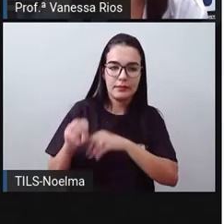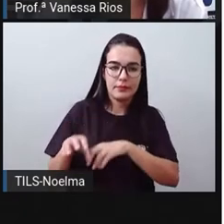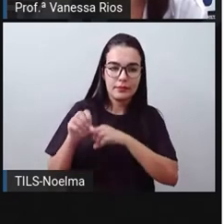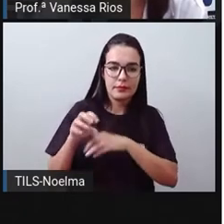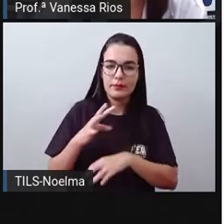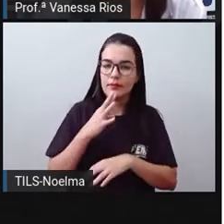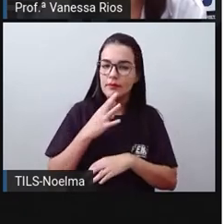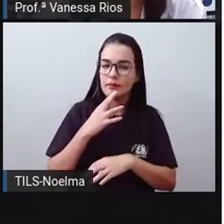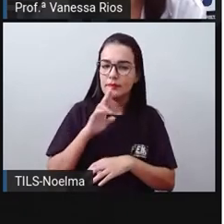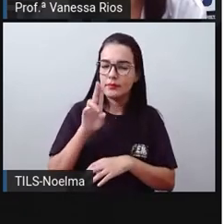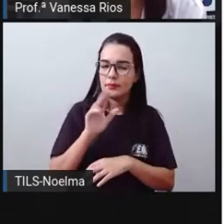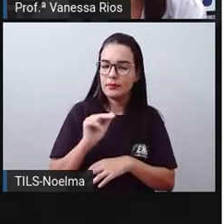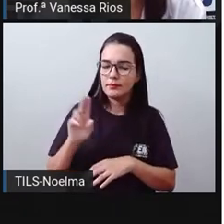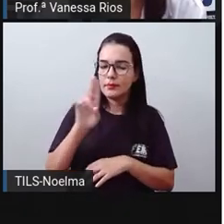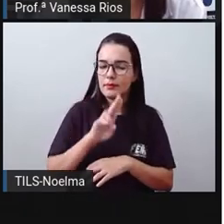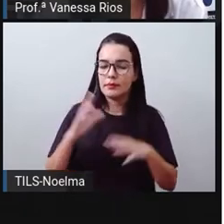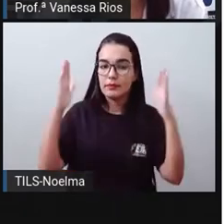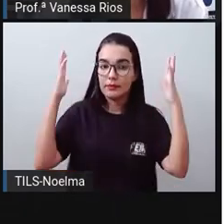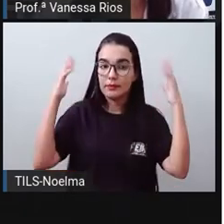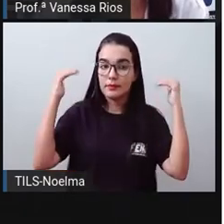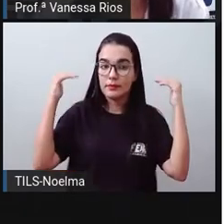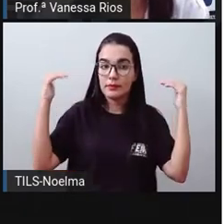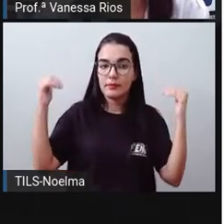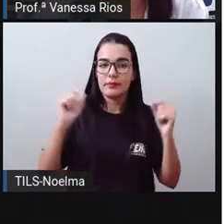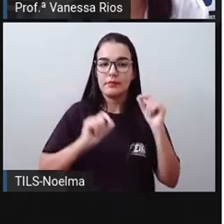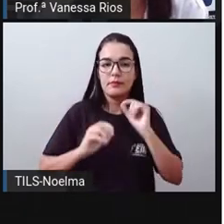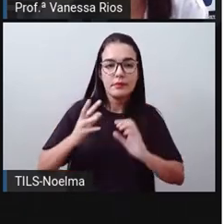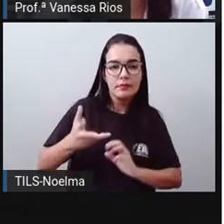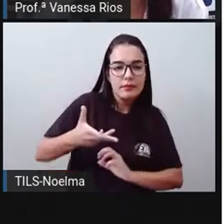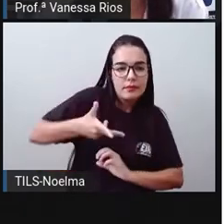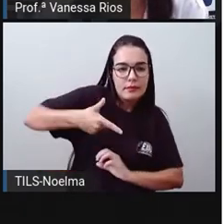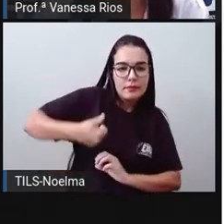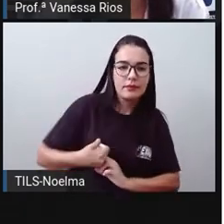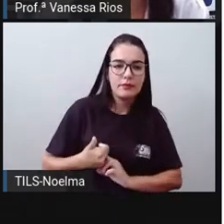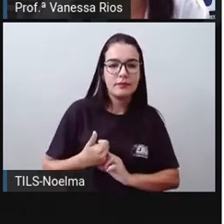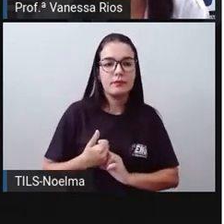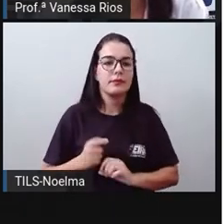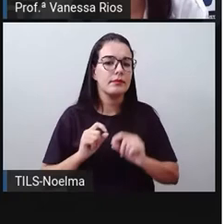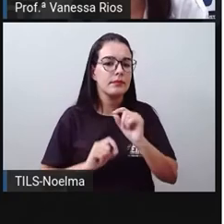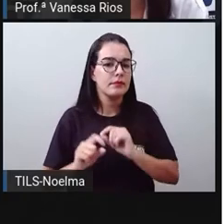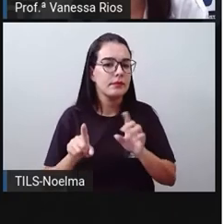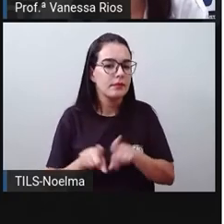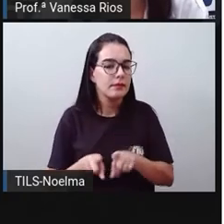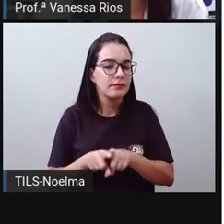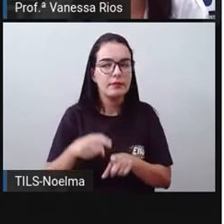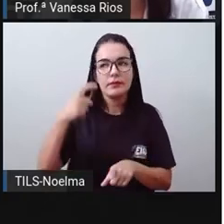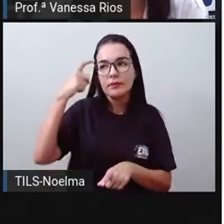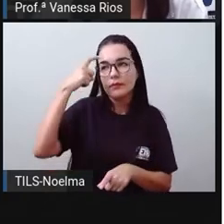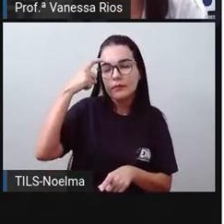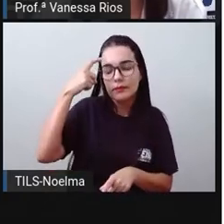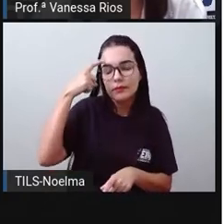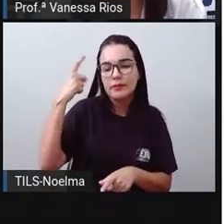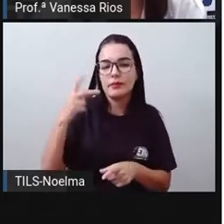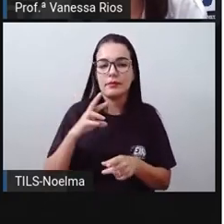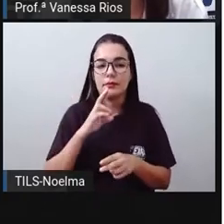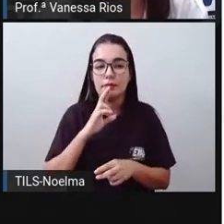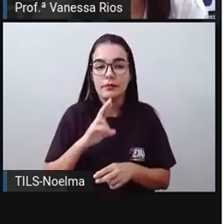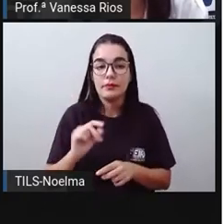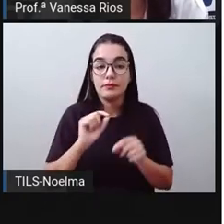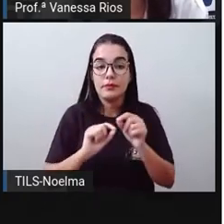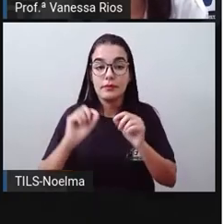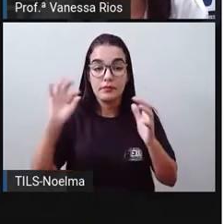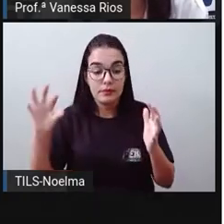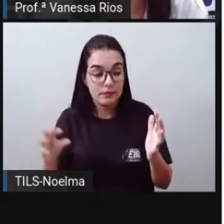talento ou habilidade. Na demonstração, uma ideia, um pensamento, o resultado dessa